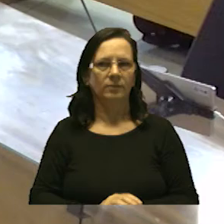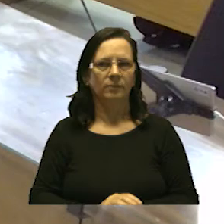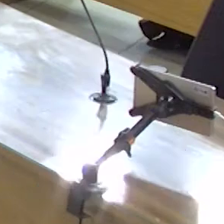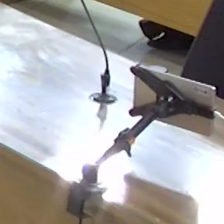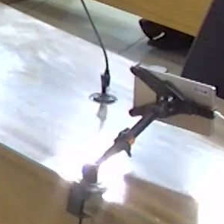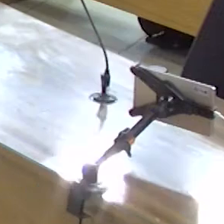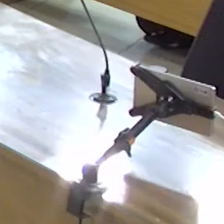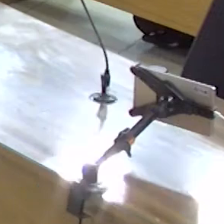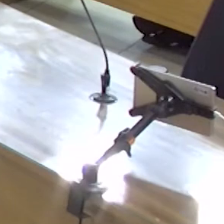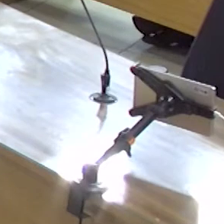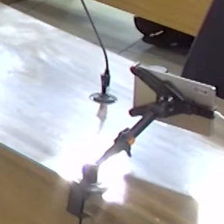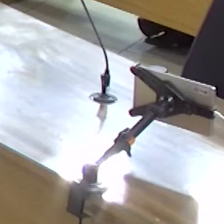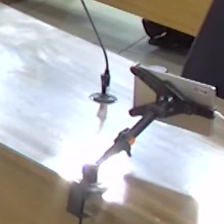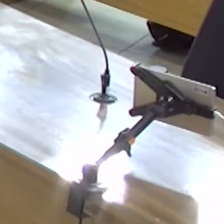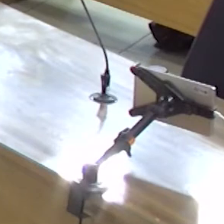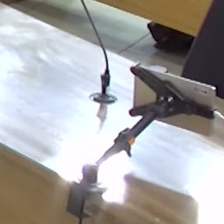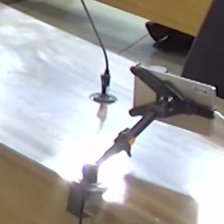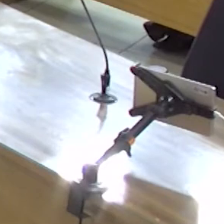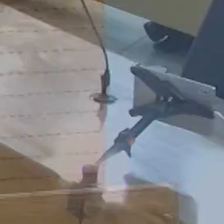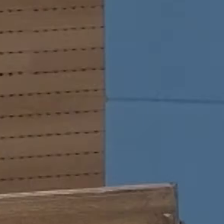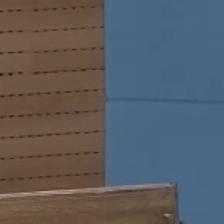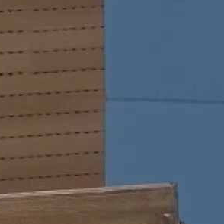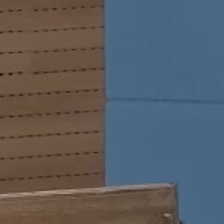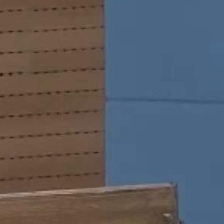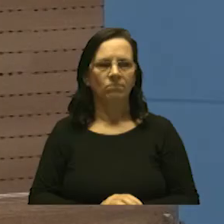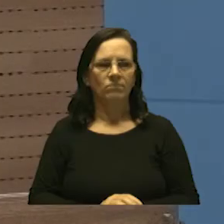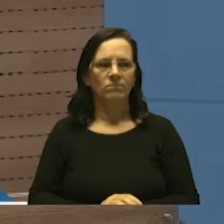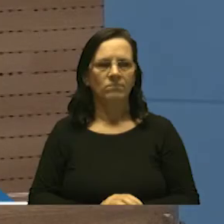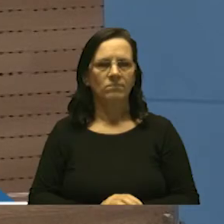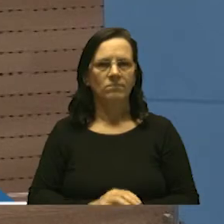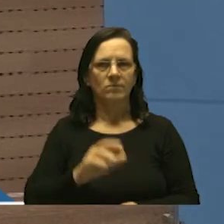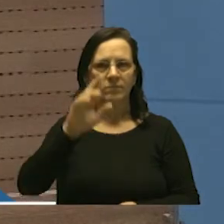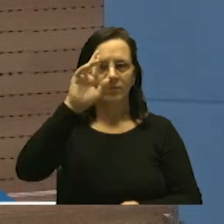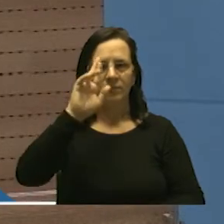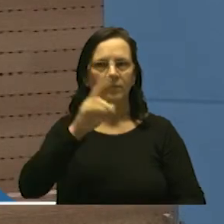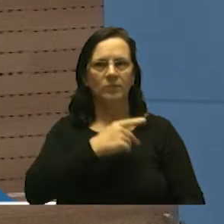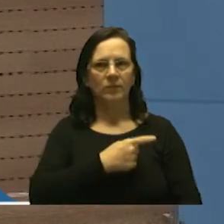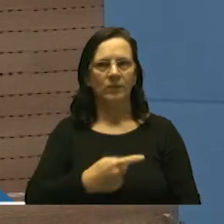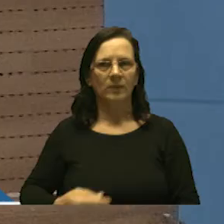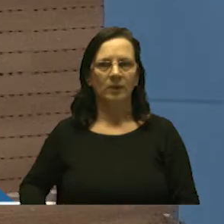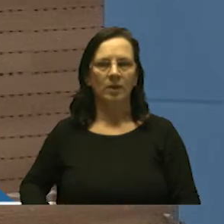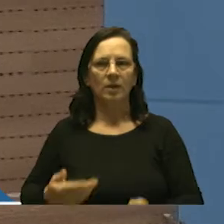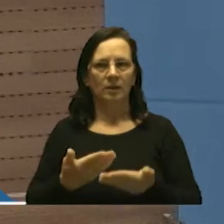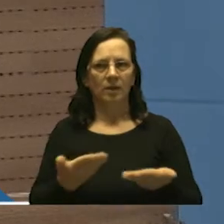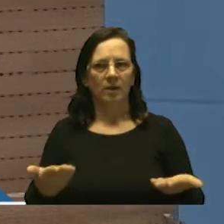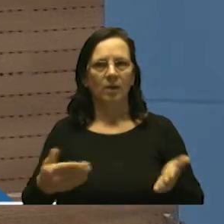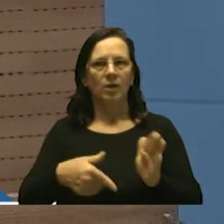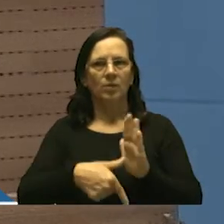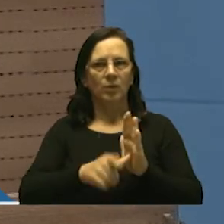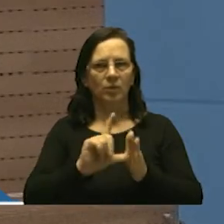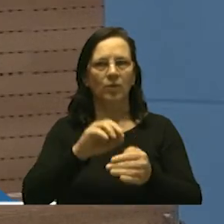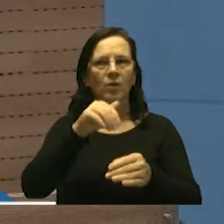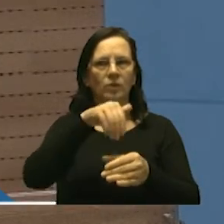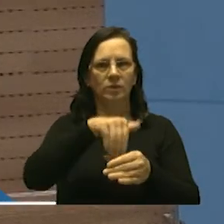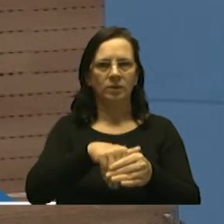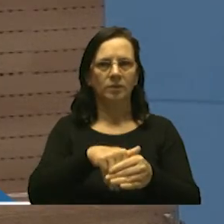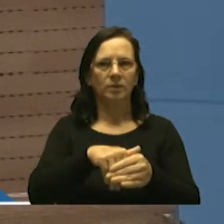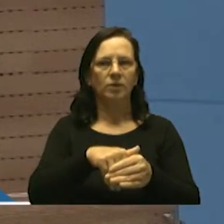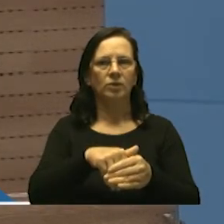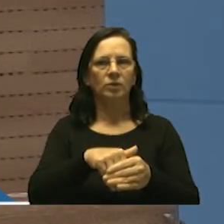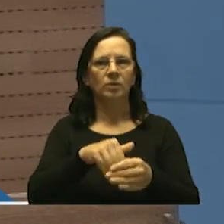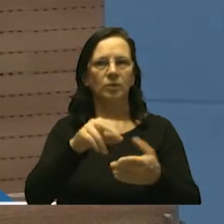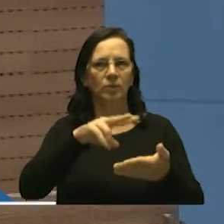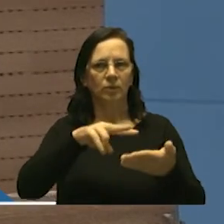senhor presidente novos pares gostaria de antecipar o meu voto favorável vereador Massinho a sua